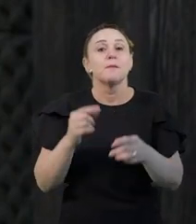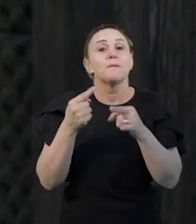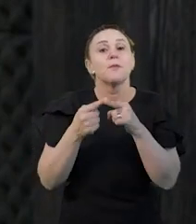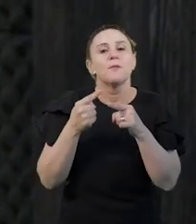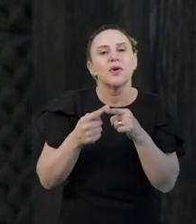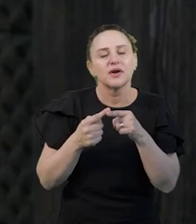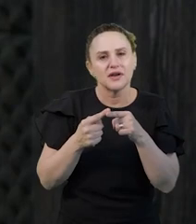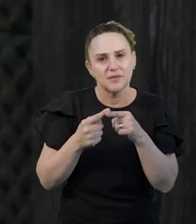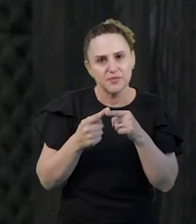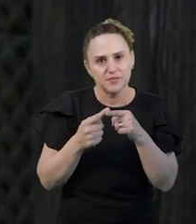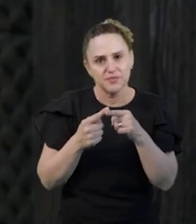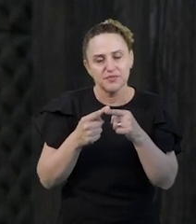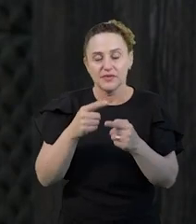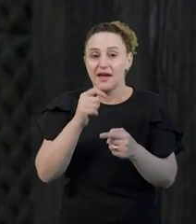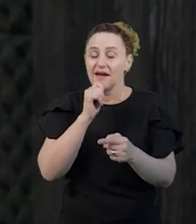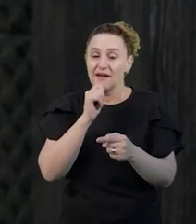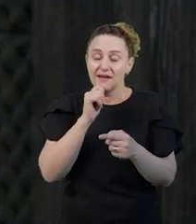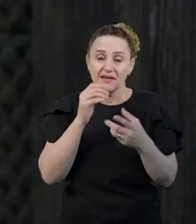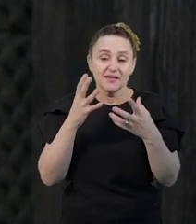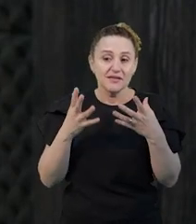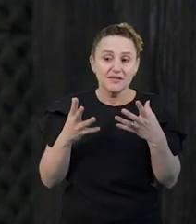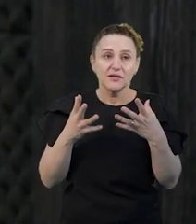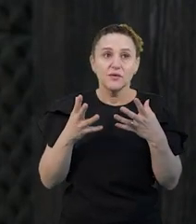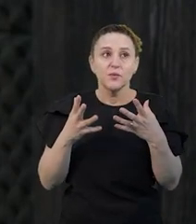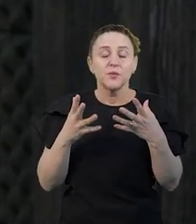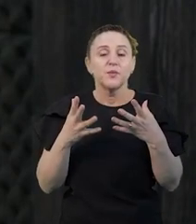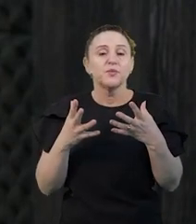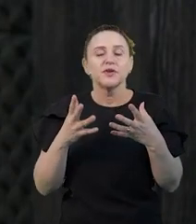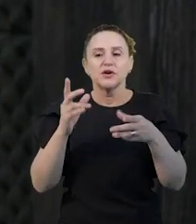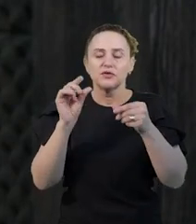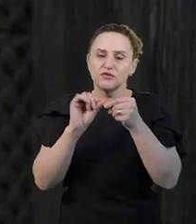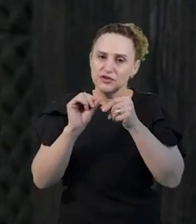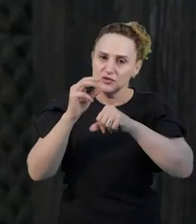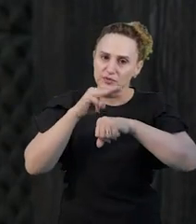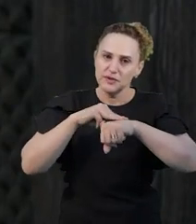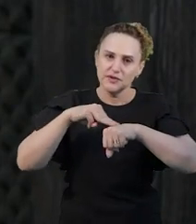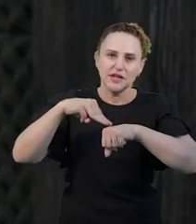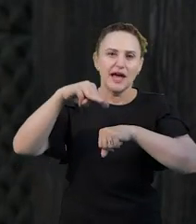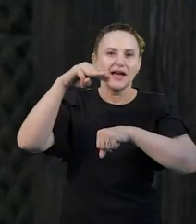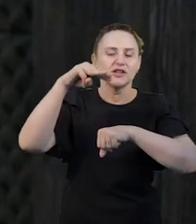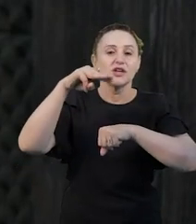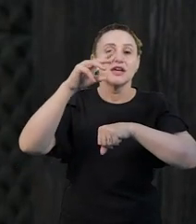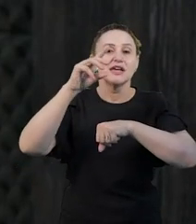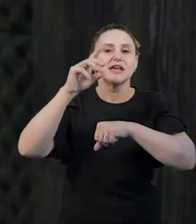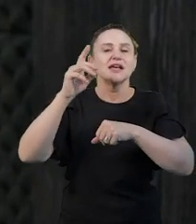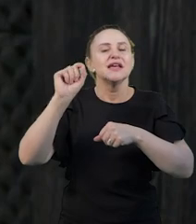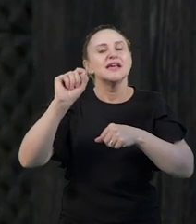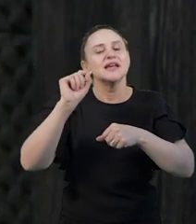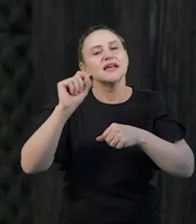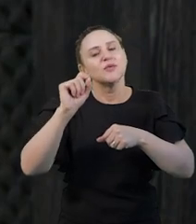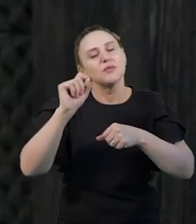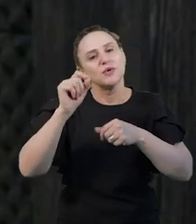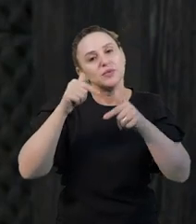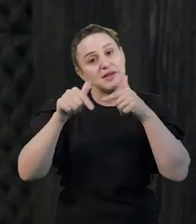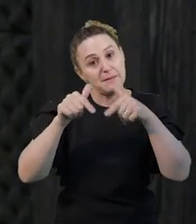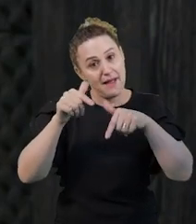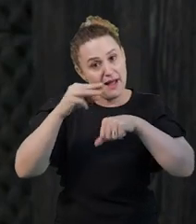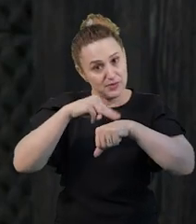Porque, e aí então, foi que quando eu fui fazer o mestrado, e a minha dissertação de mestrado, ela